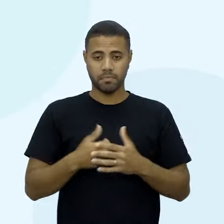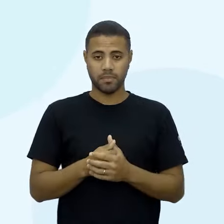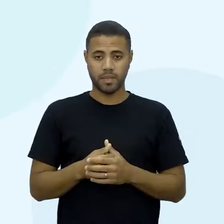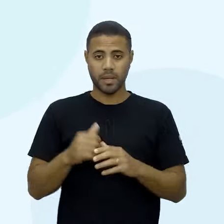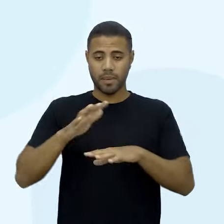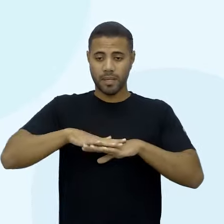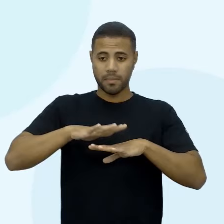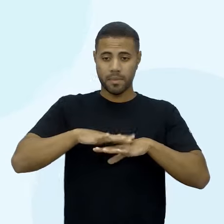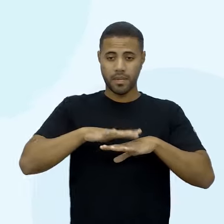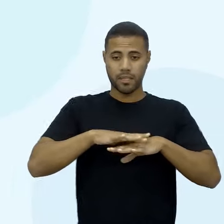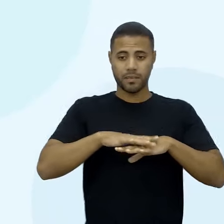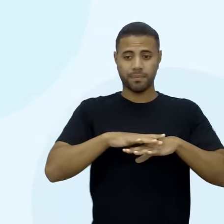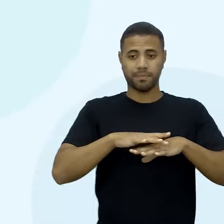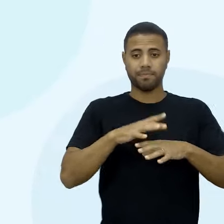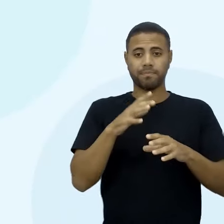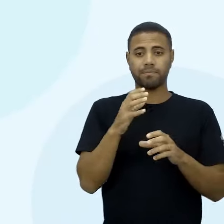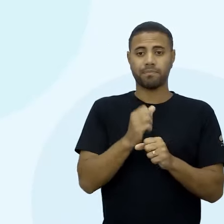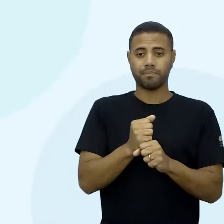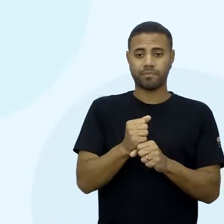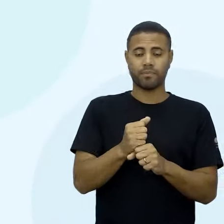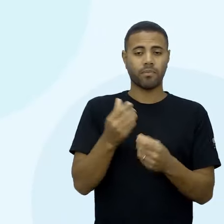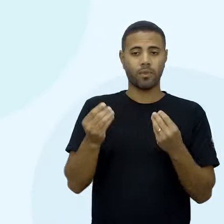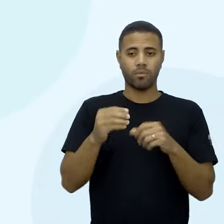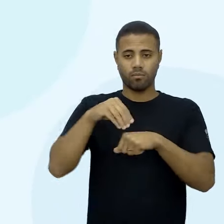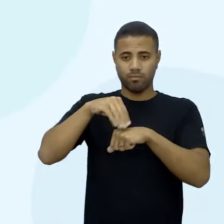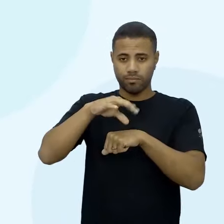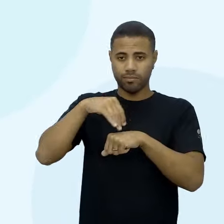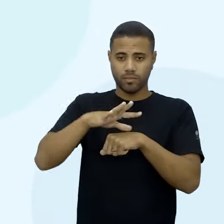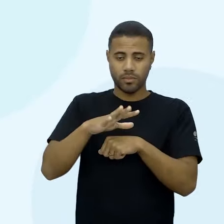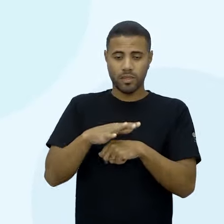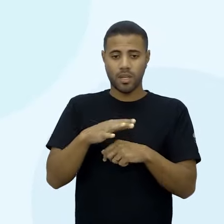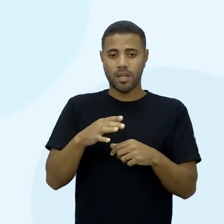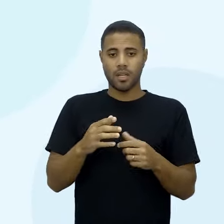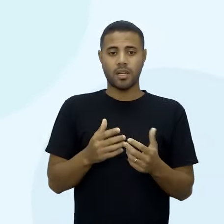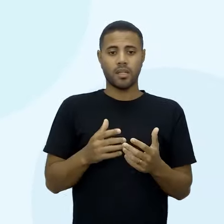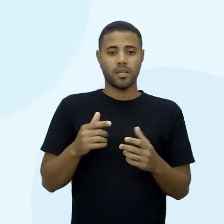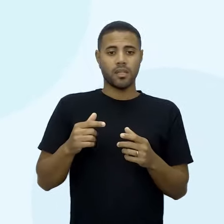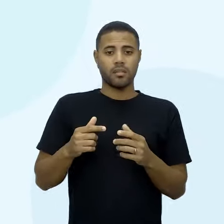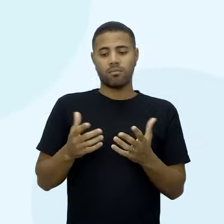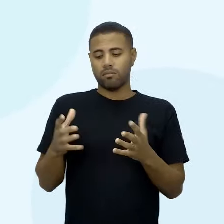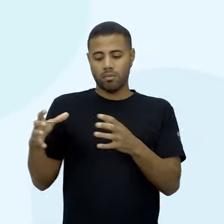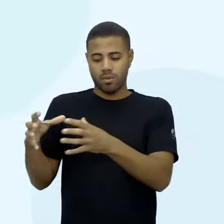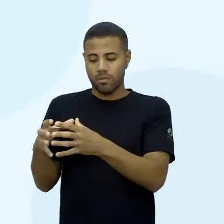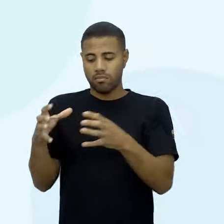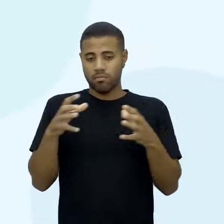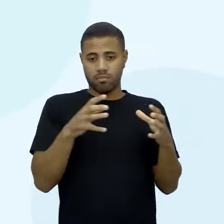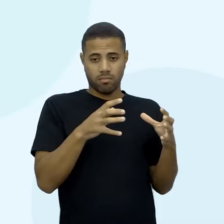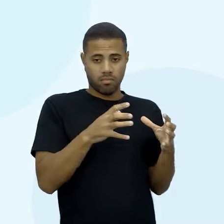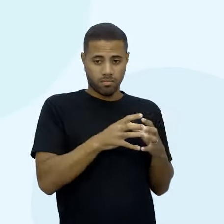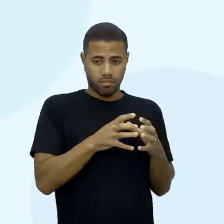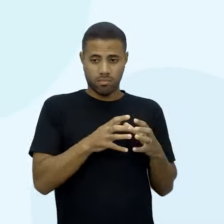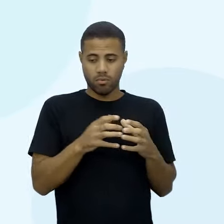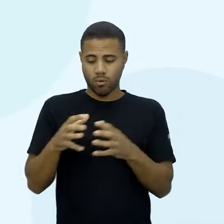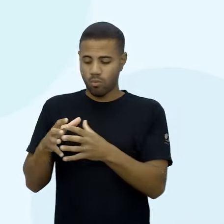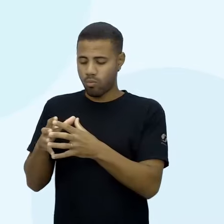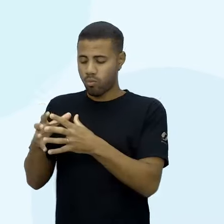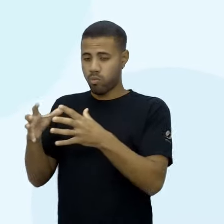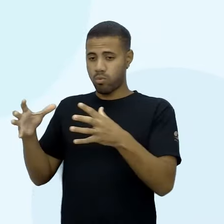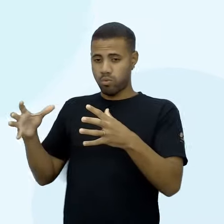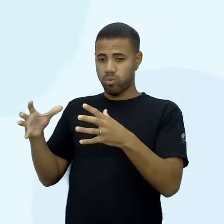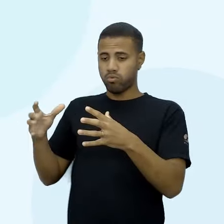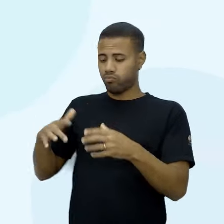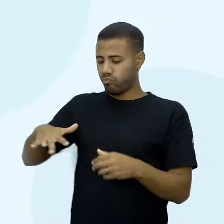indica como que eu vou calcular o tamanho de uma amostra aí numa população muito grande ou